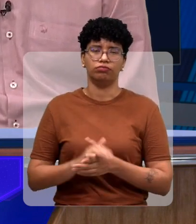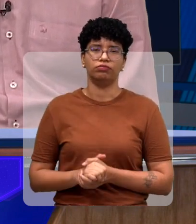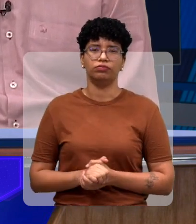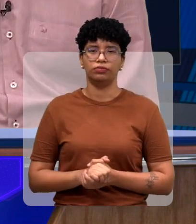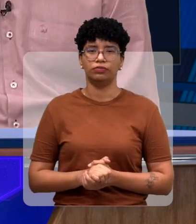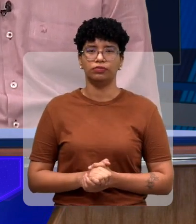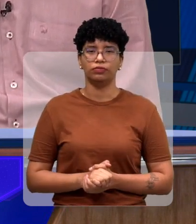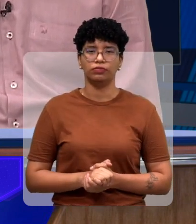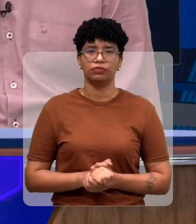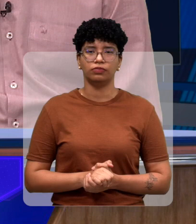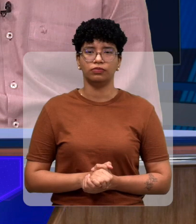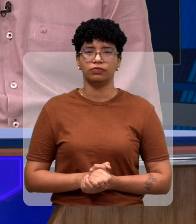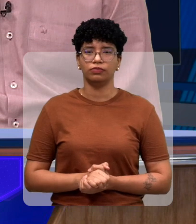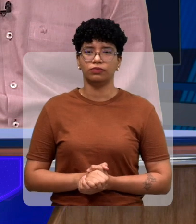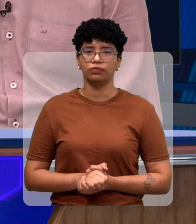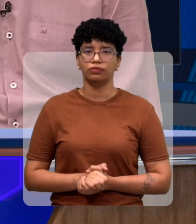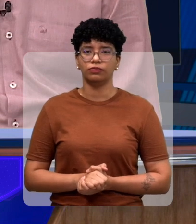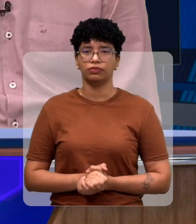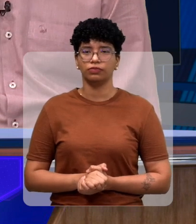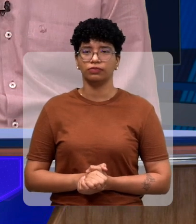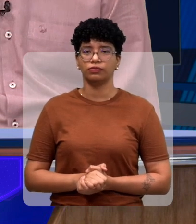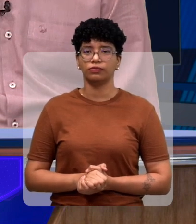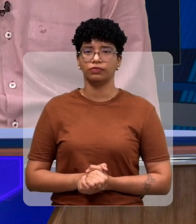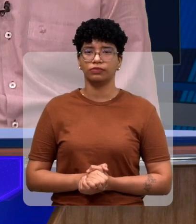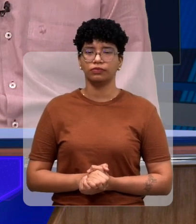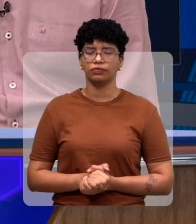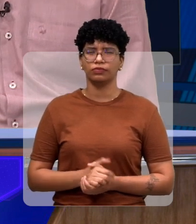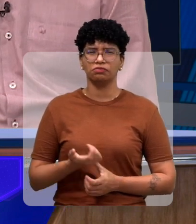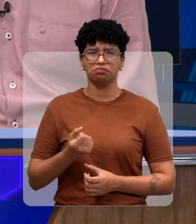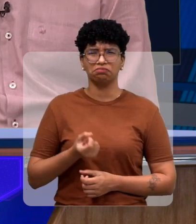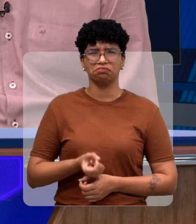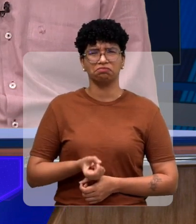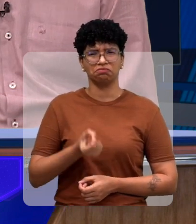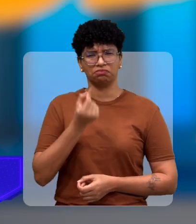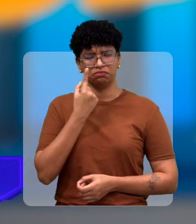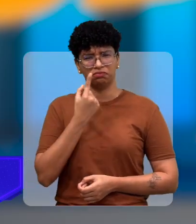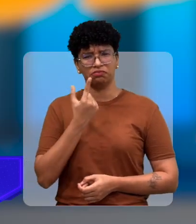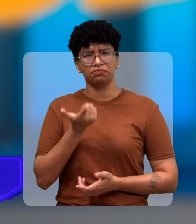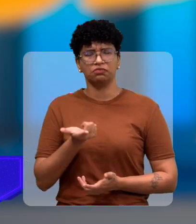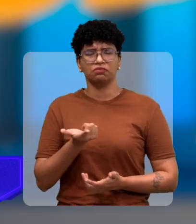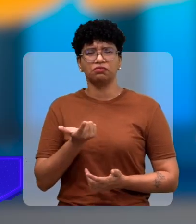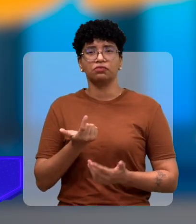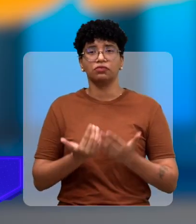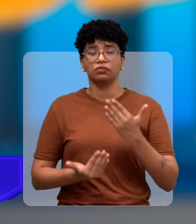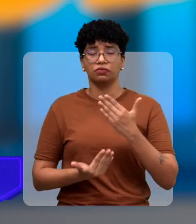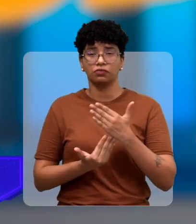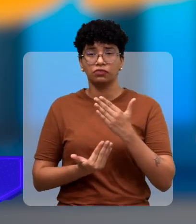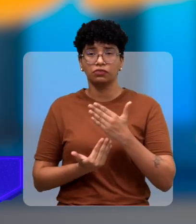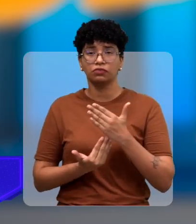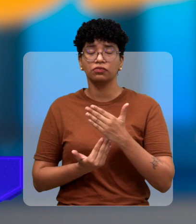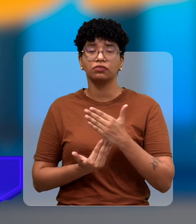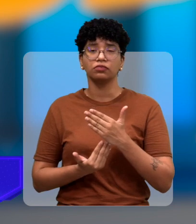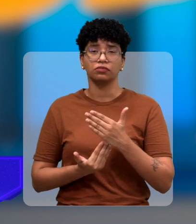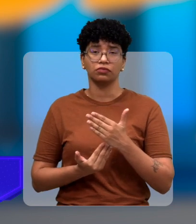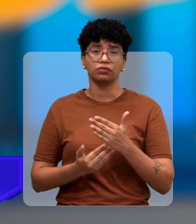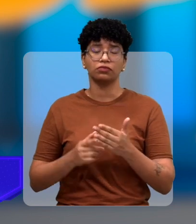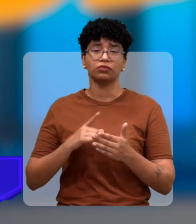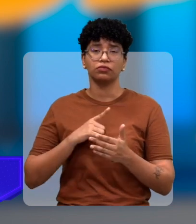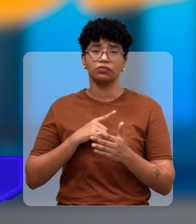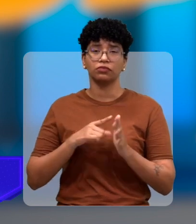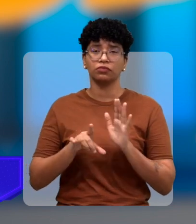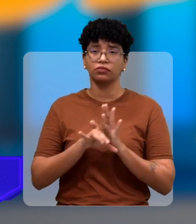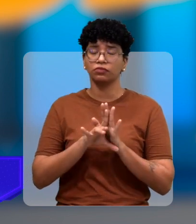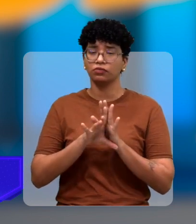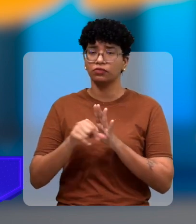Olha, Chico, está de uma maneira muito estranha. O município de Timon tem uma lei municipal de 2005.